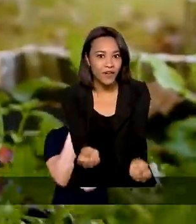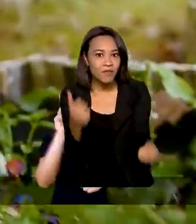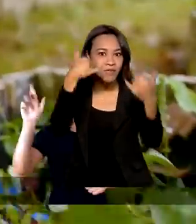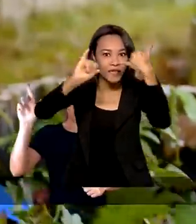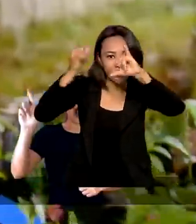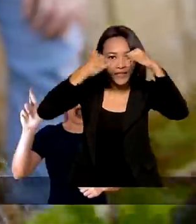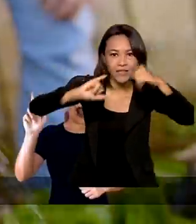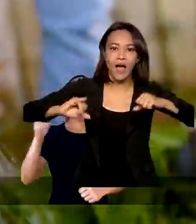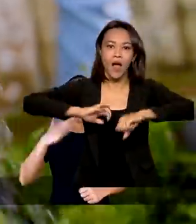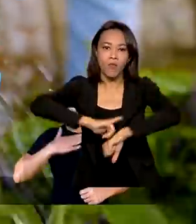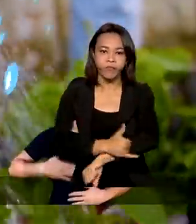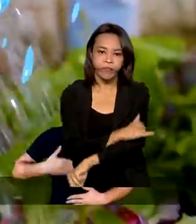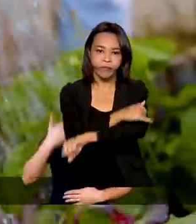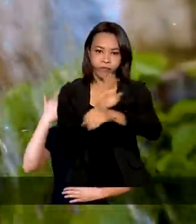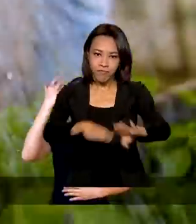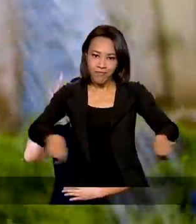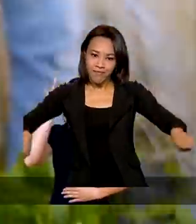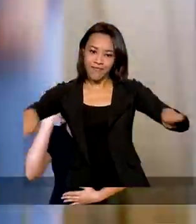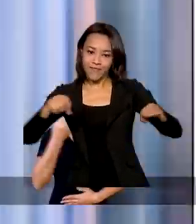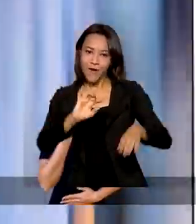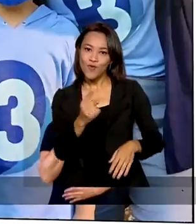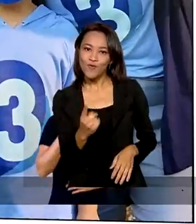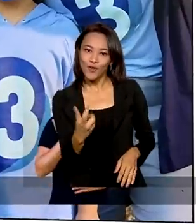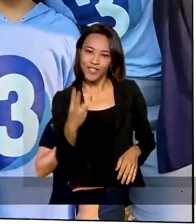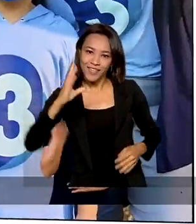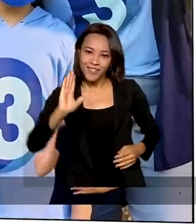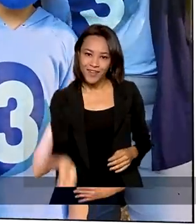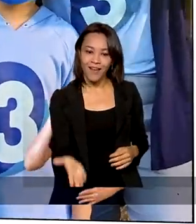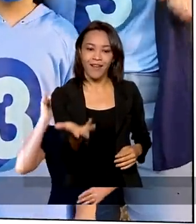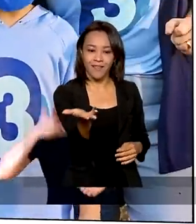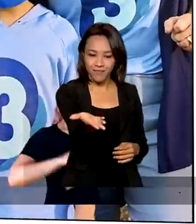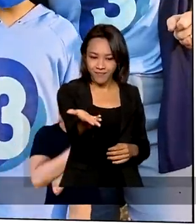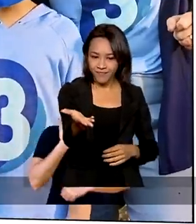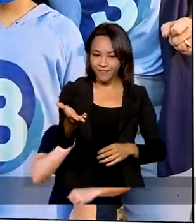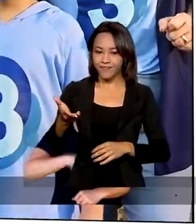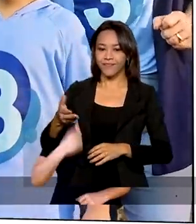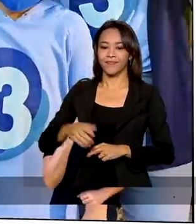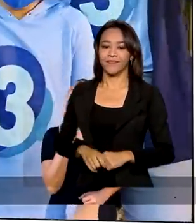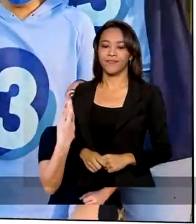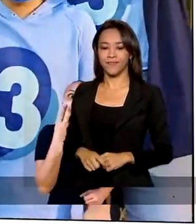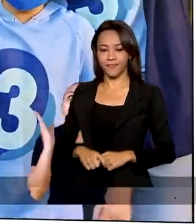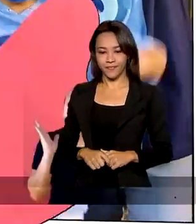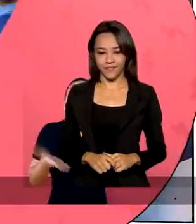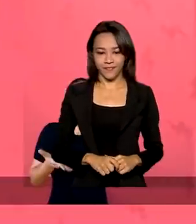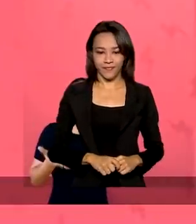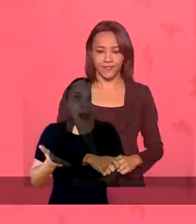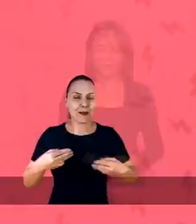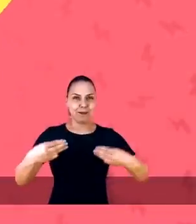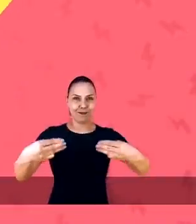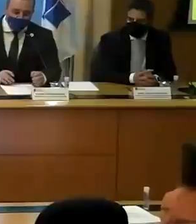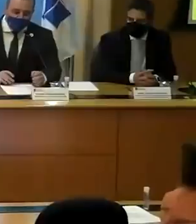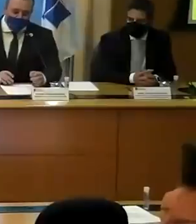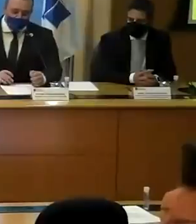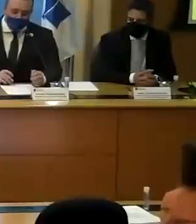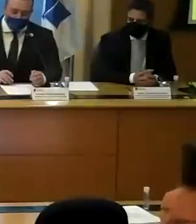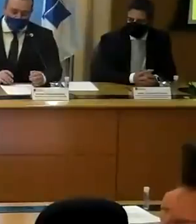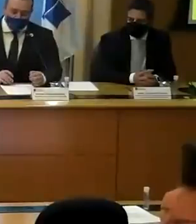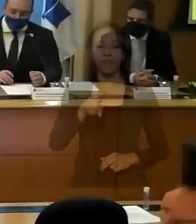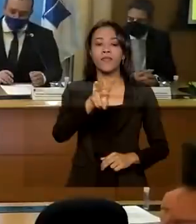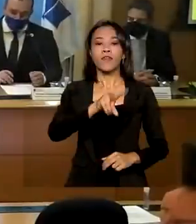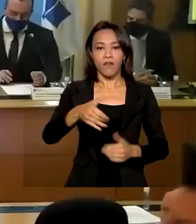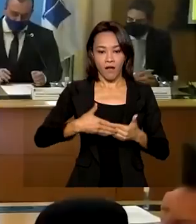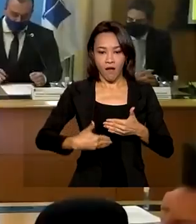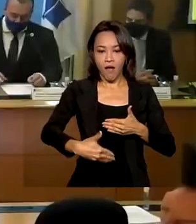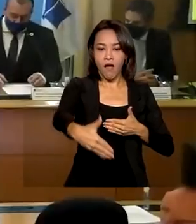Obesidade Infantil, 1, 2, 3 e Já. Vamos Prevenir a Obesidade Infantil, 1, 2, 3 e Já. Serão